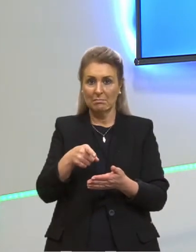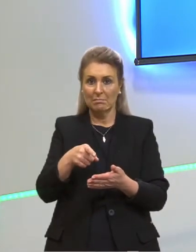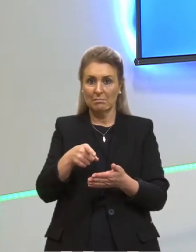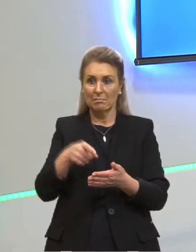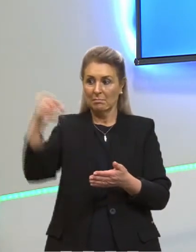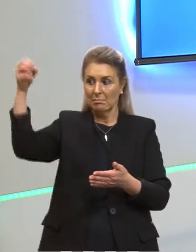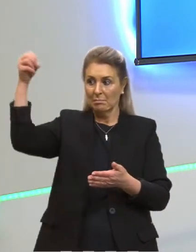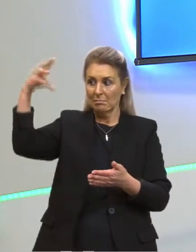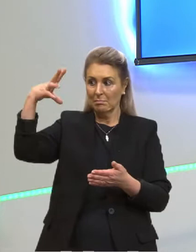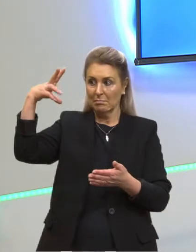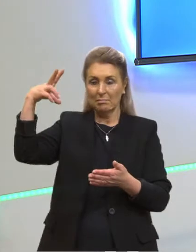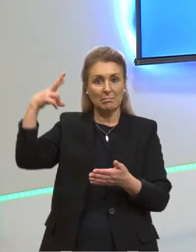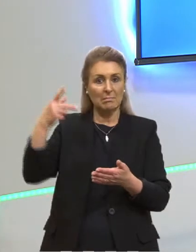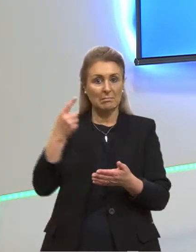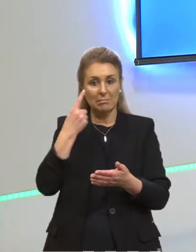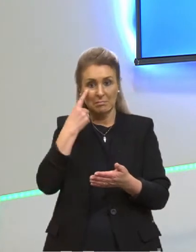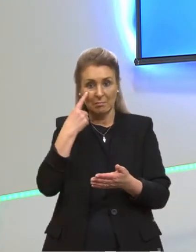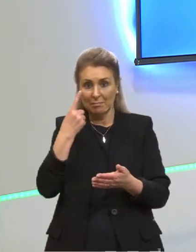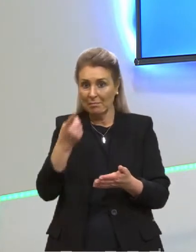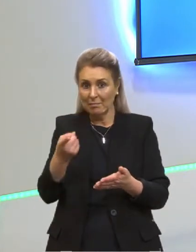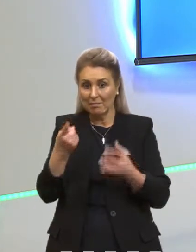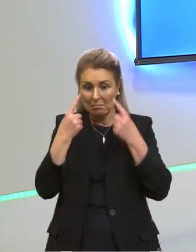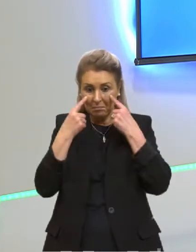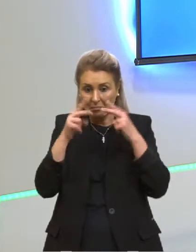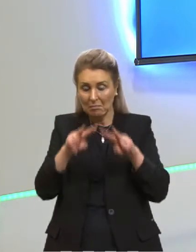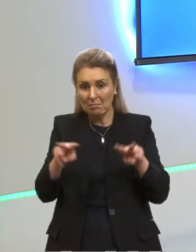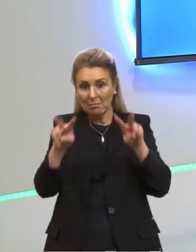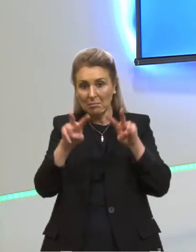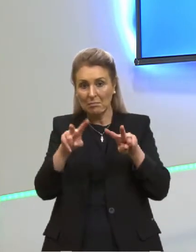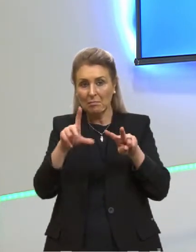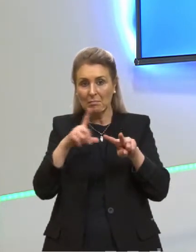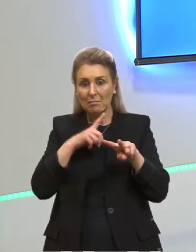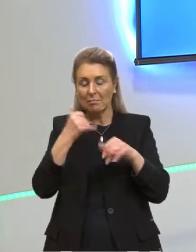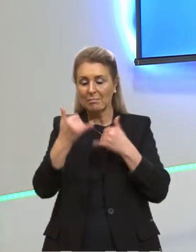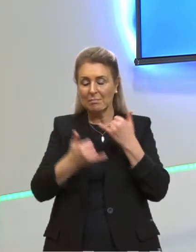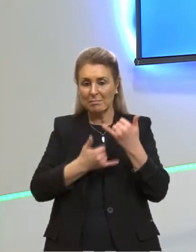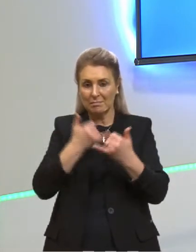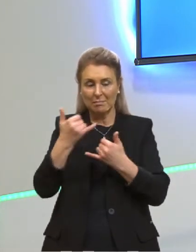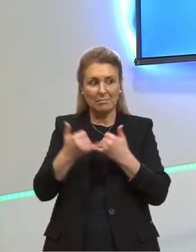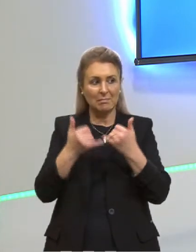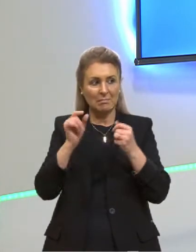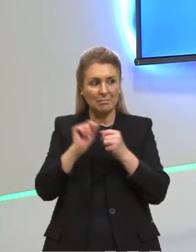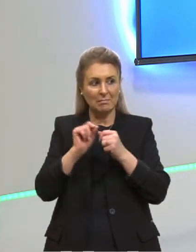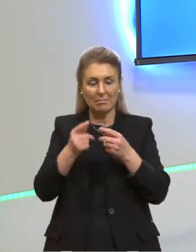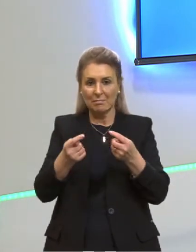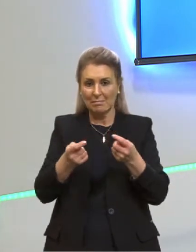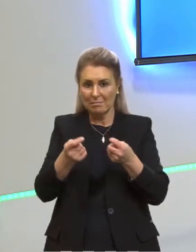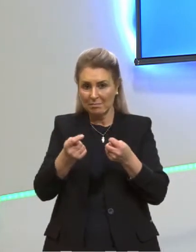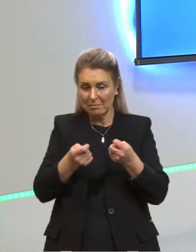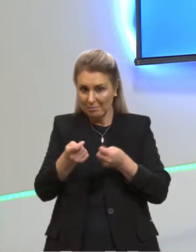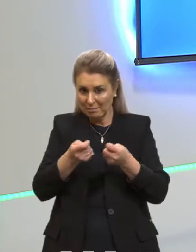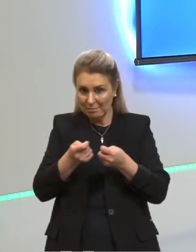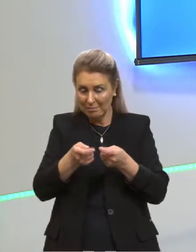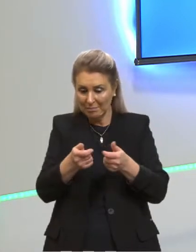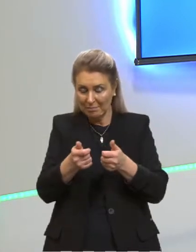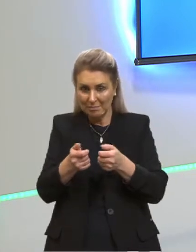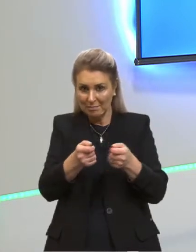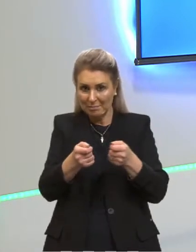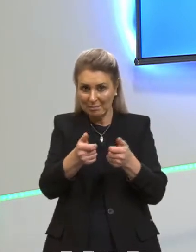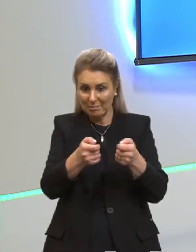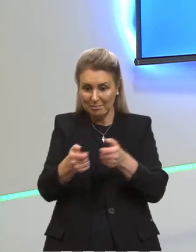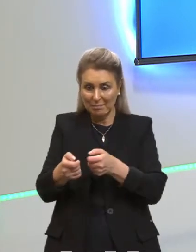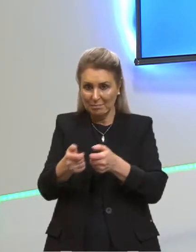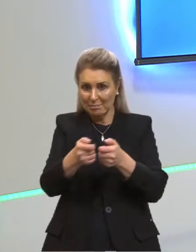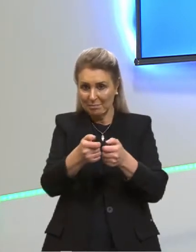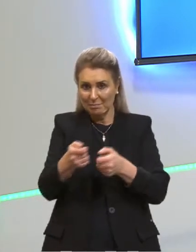uma luz que a gente não vê. Tem até uma brincadeira que a gente faz com... Tem um controle remoto. O controle remoto